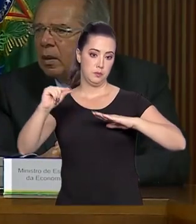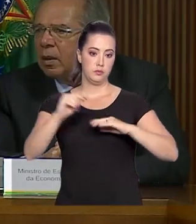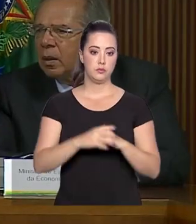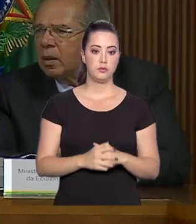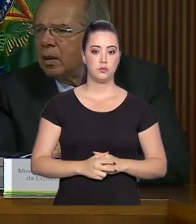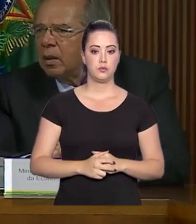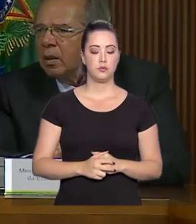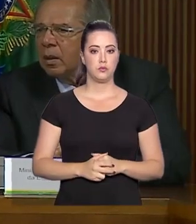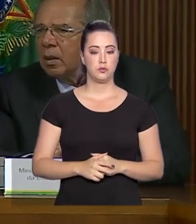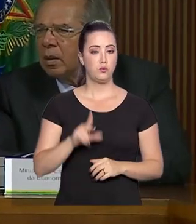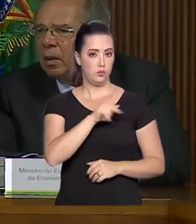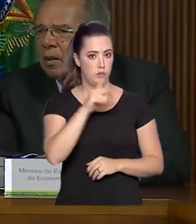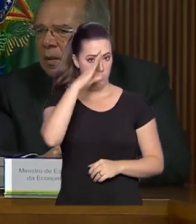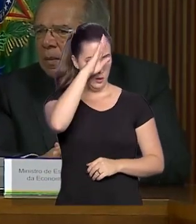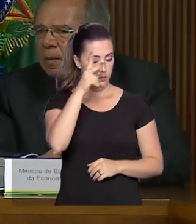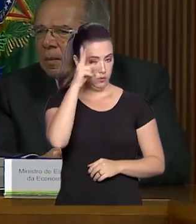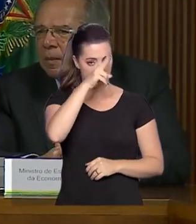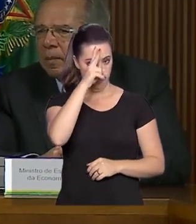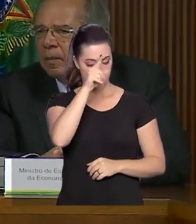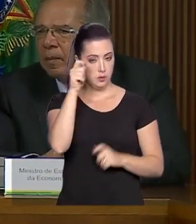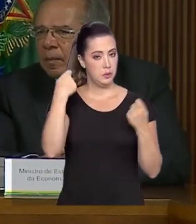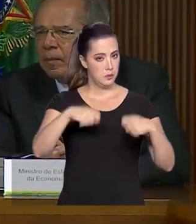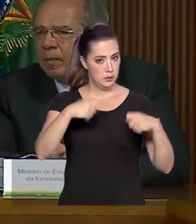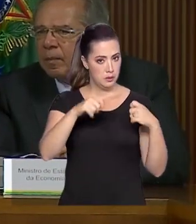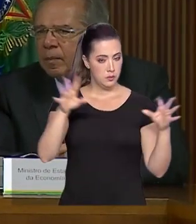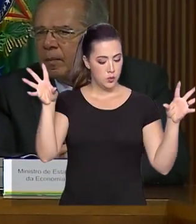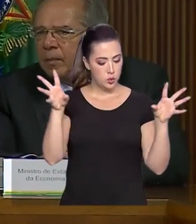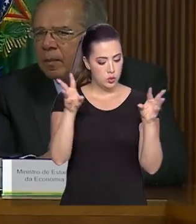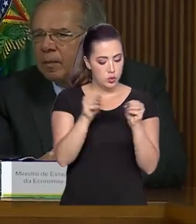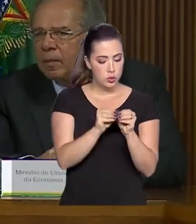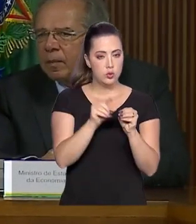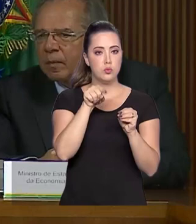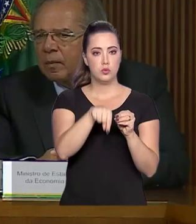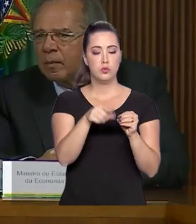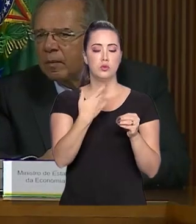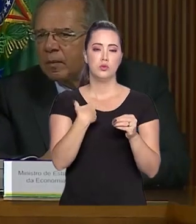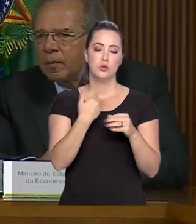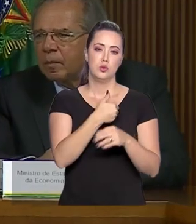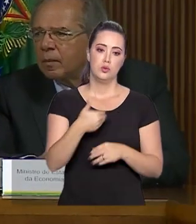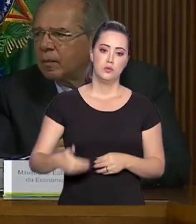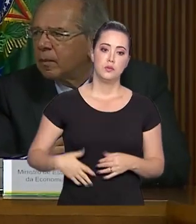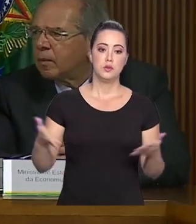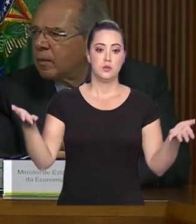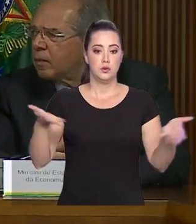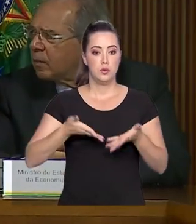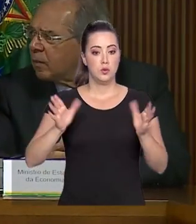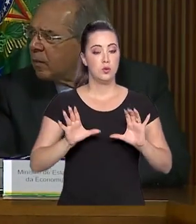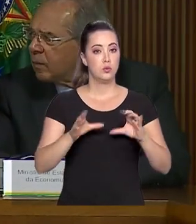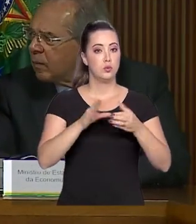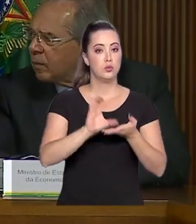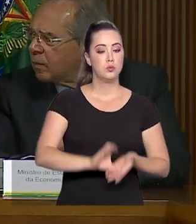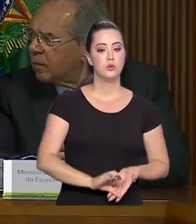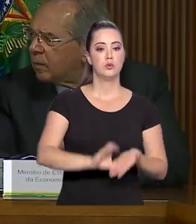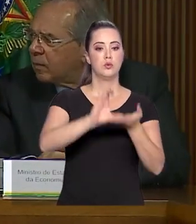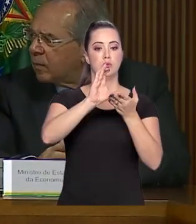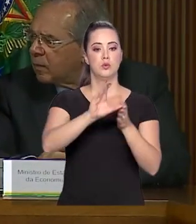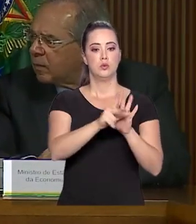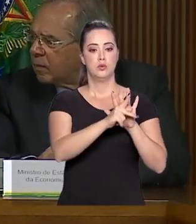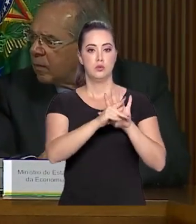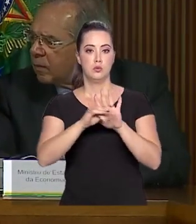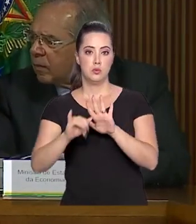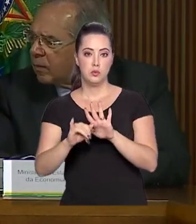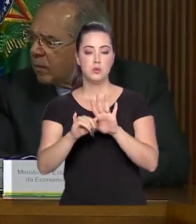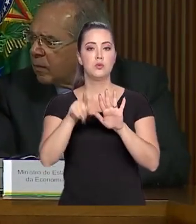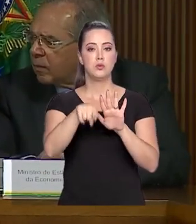presidente Jair Bolsonaro lembrou da necessidade de se enxugar a máquina pública e afirmou que agora o Conselho do Programa de Parcerias de